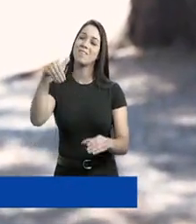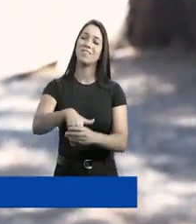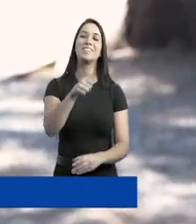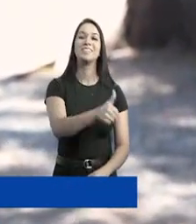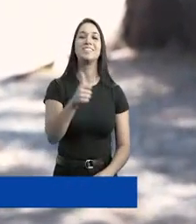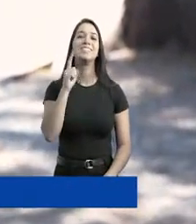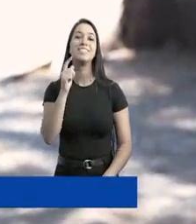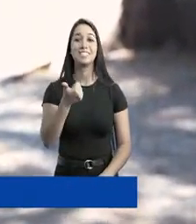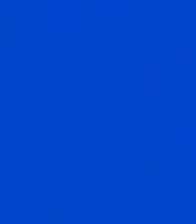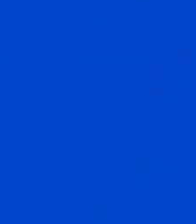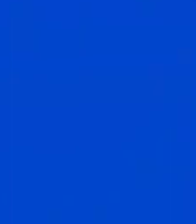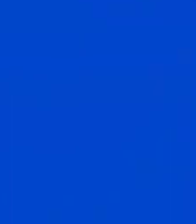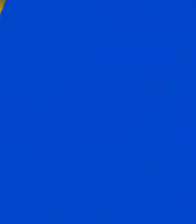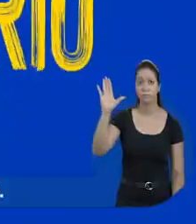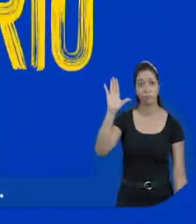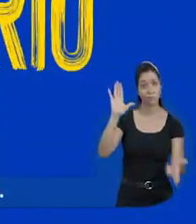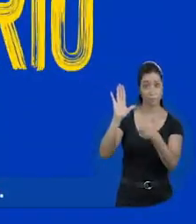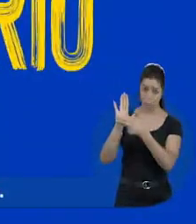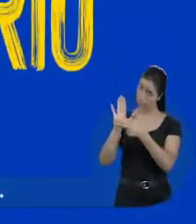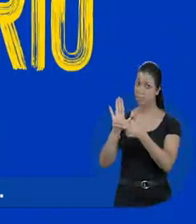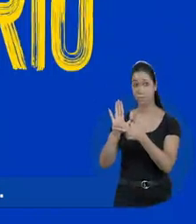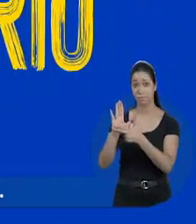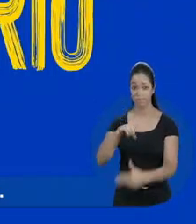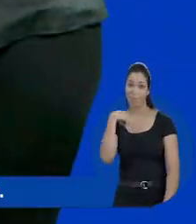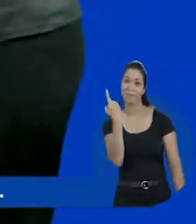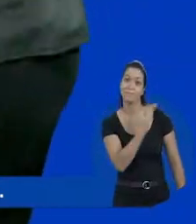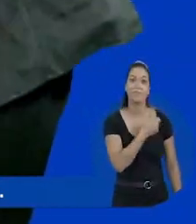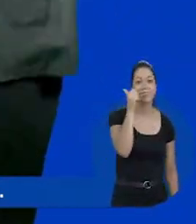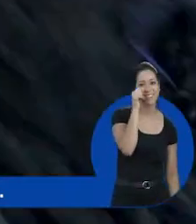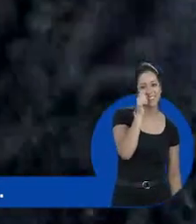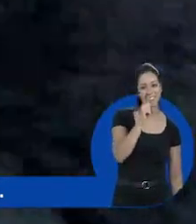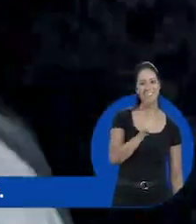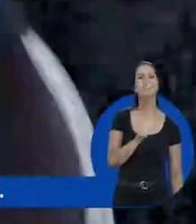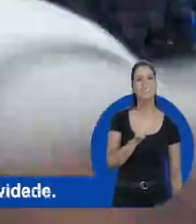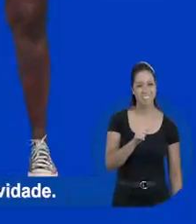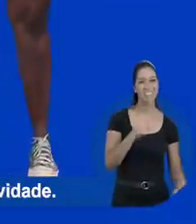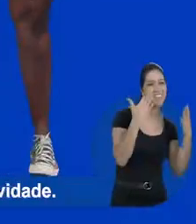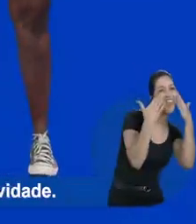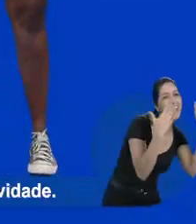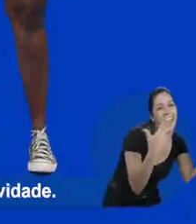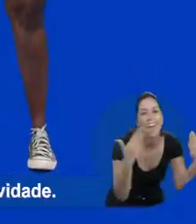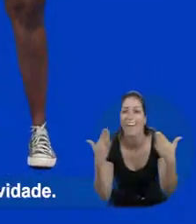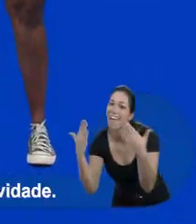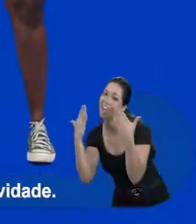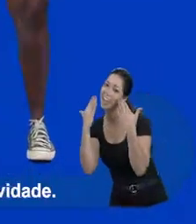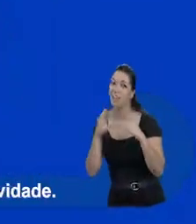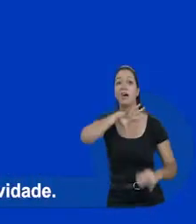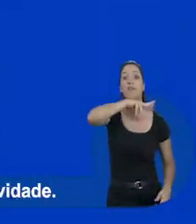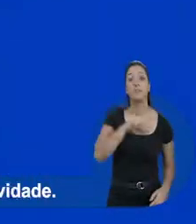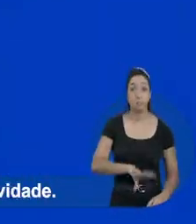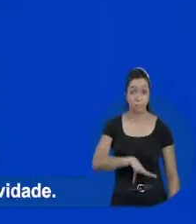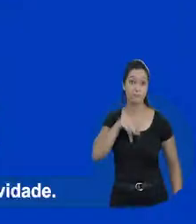me faz votar 11 no dia 15. 11! Odelmo é o papo sério, fala a verdade. Com ele nós mulheres